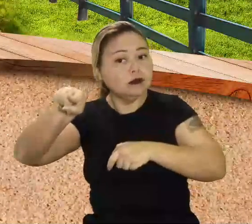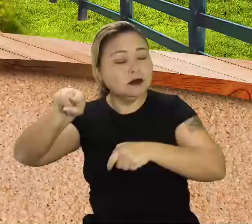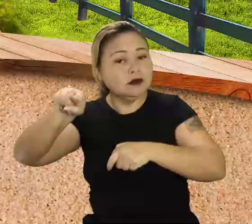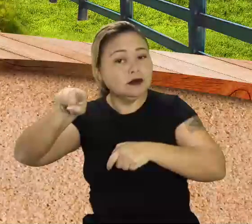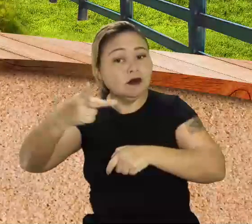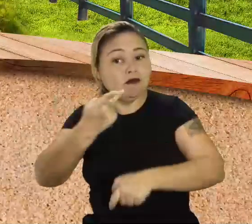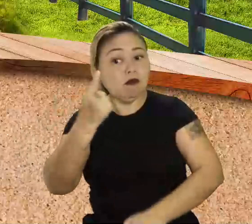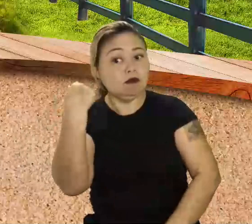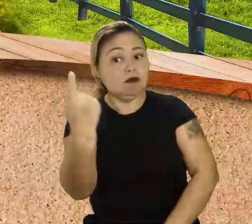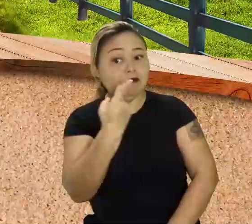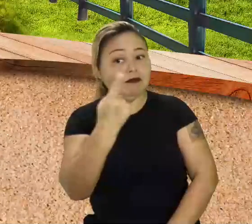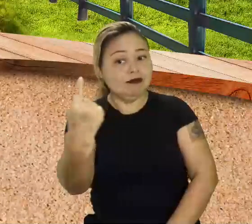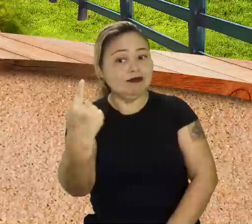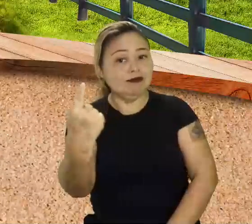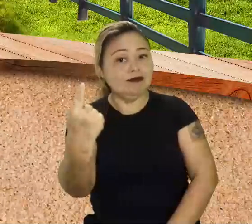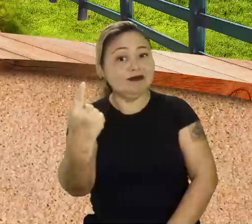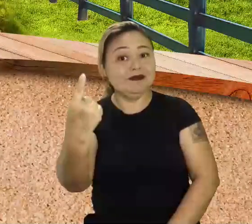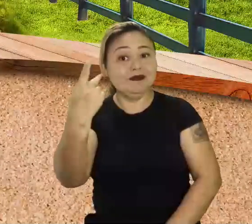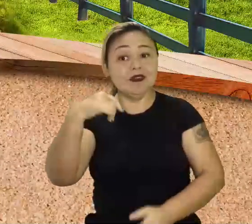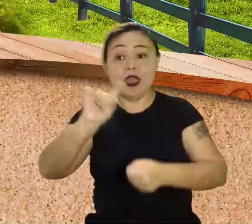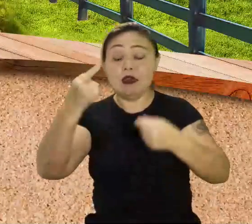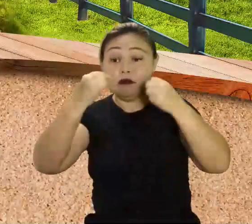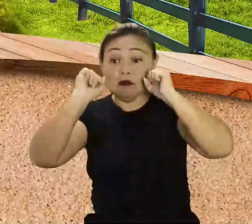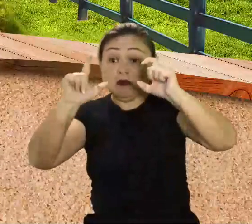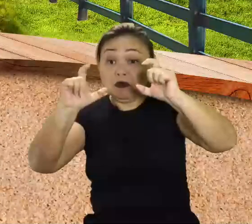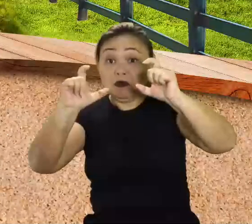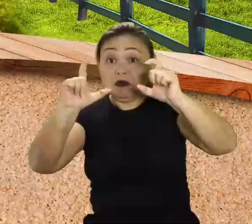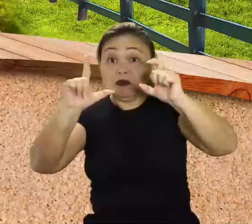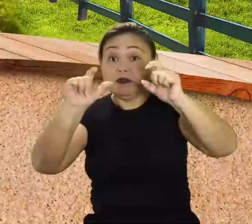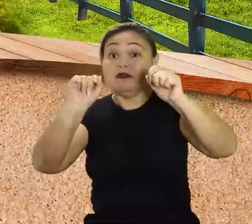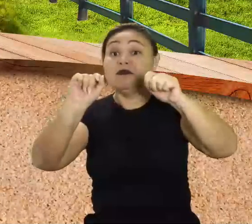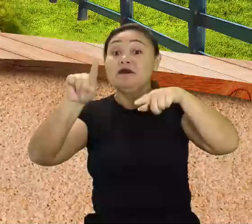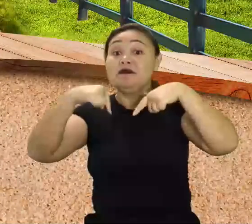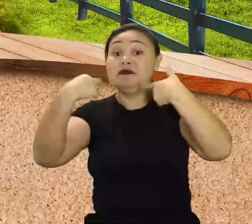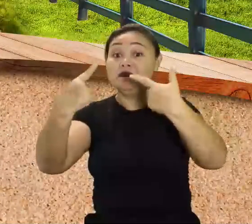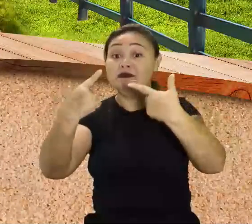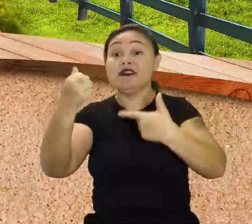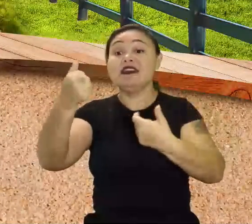Eu vou falar uma vez só, quem não prestar atenção vai ver.